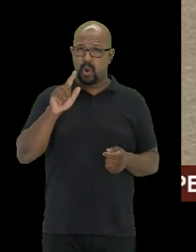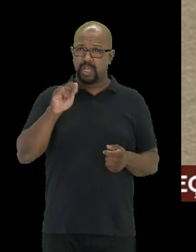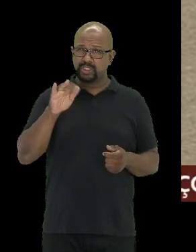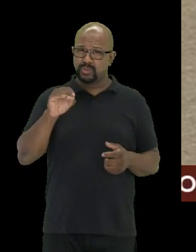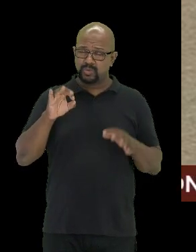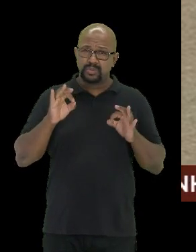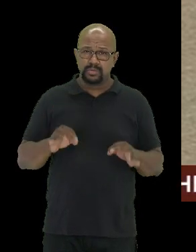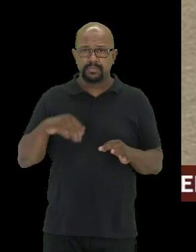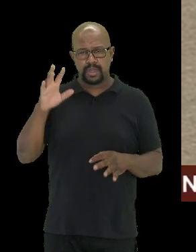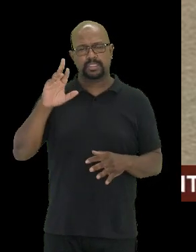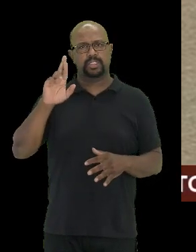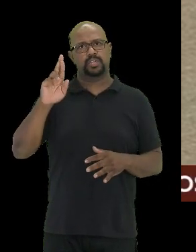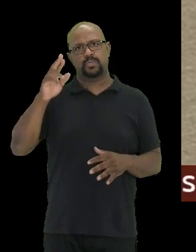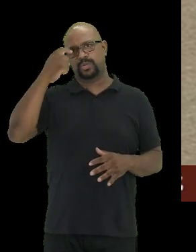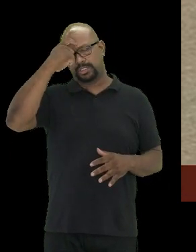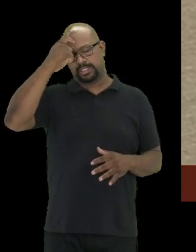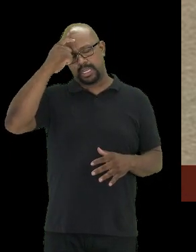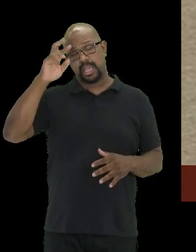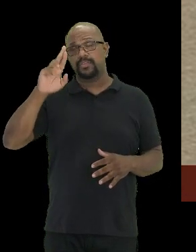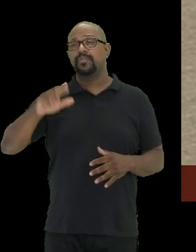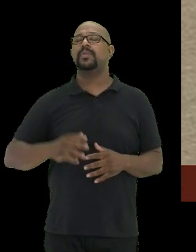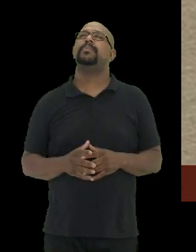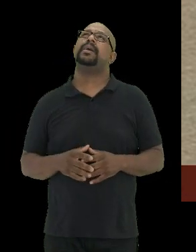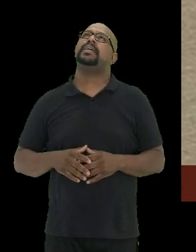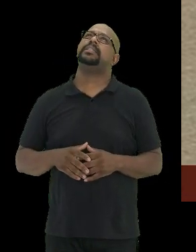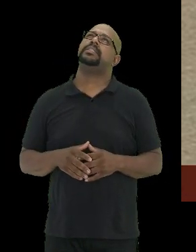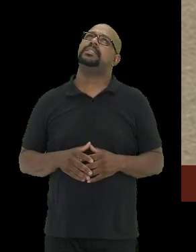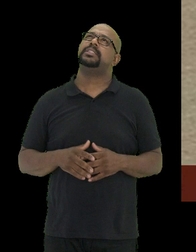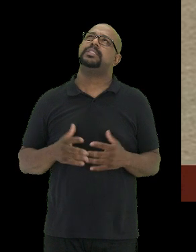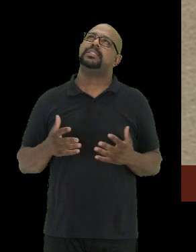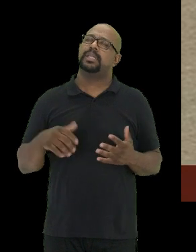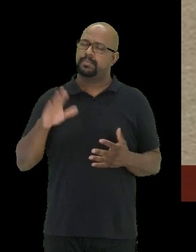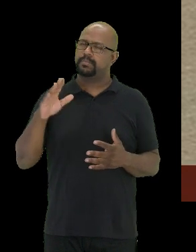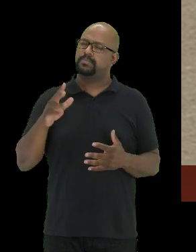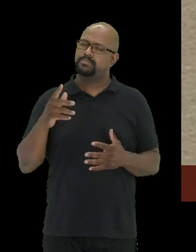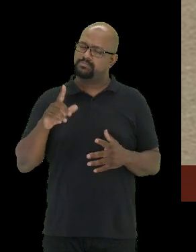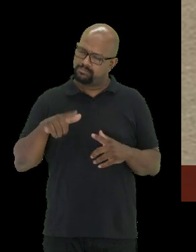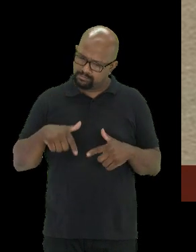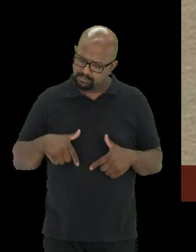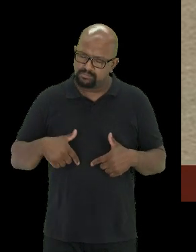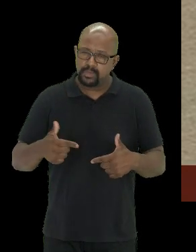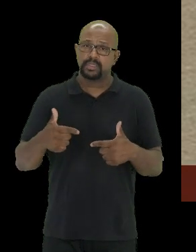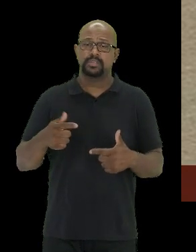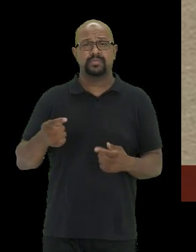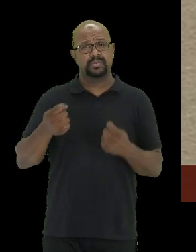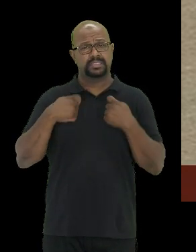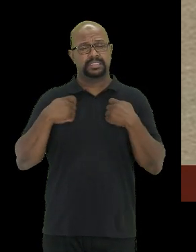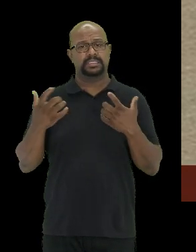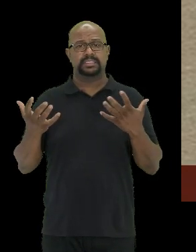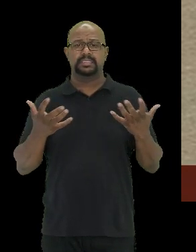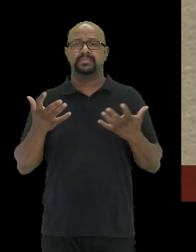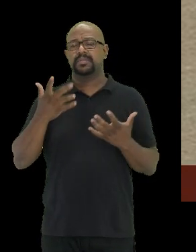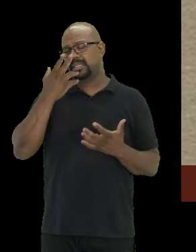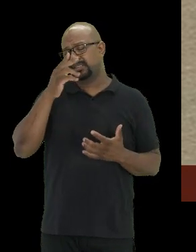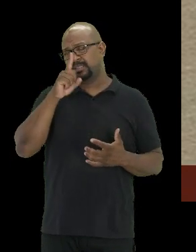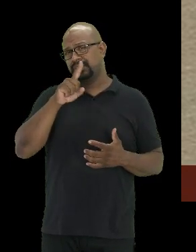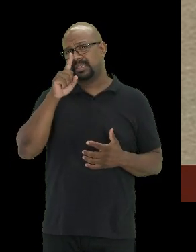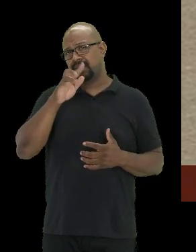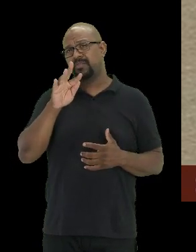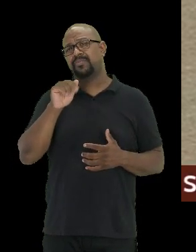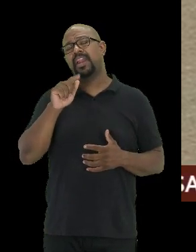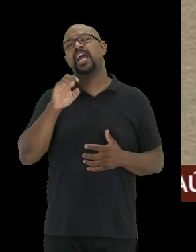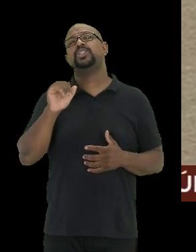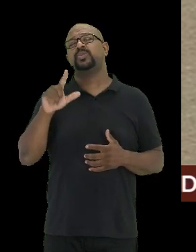forma mais responsável, de uma forma mais, proativa, nos coloca uma situação muito frágil, nos coloca uma